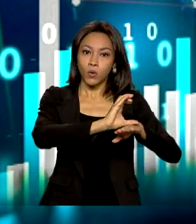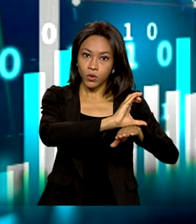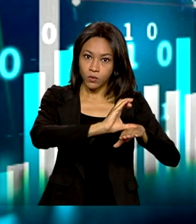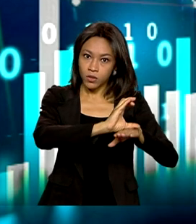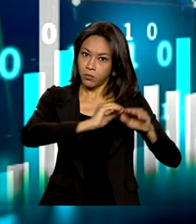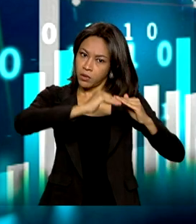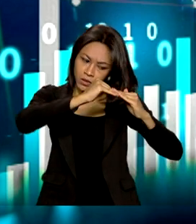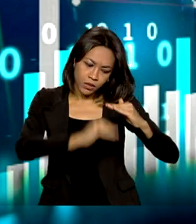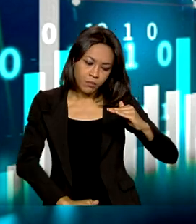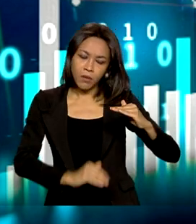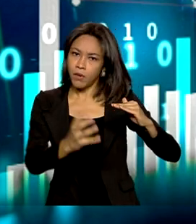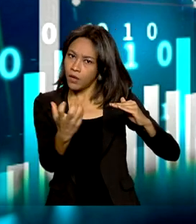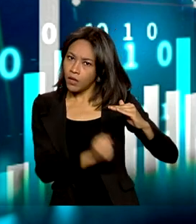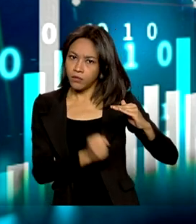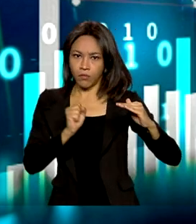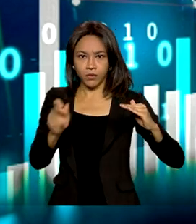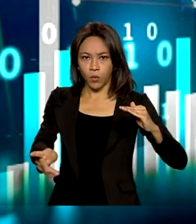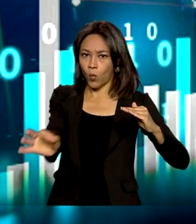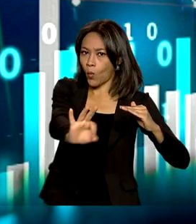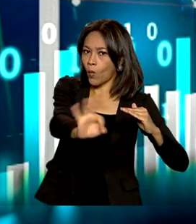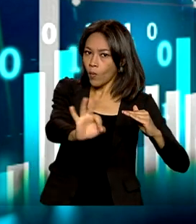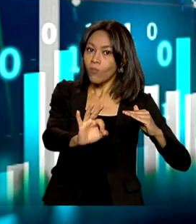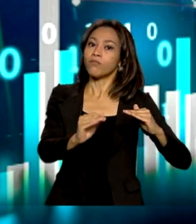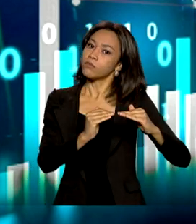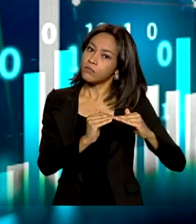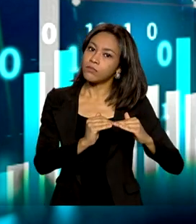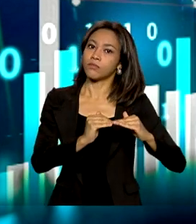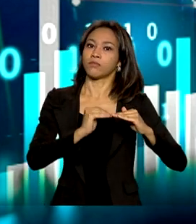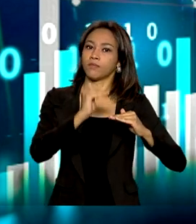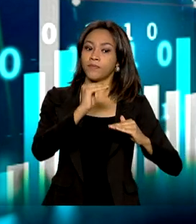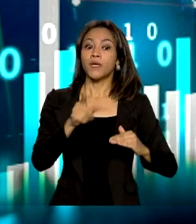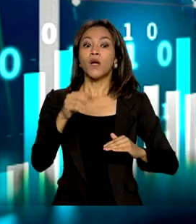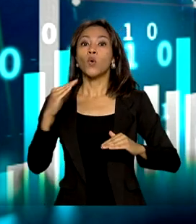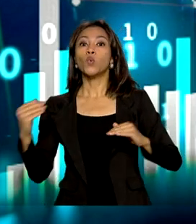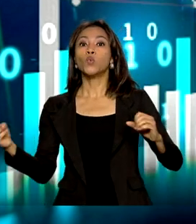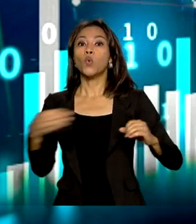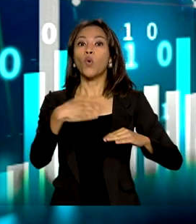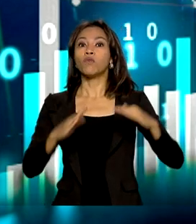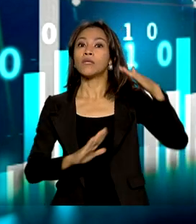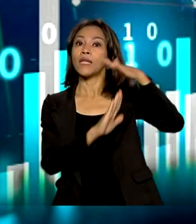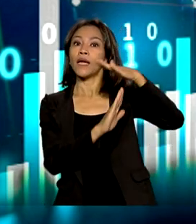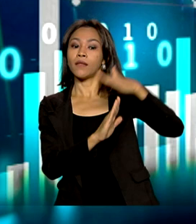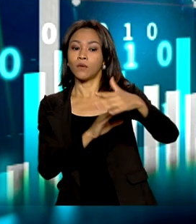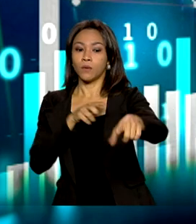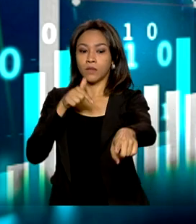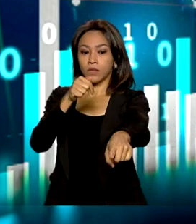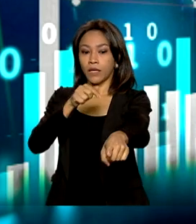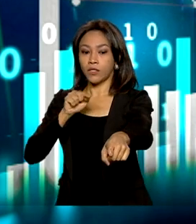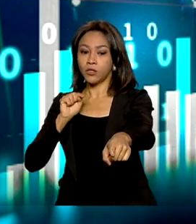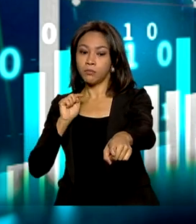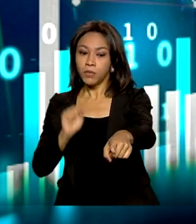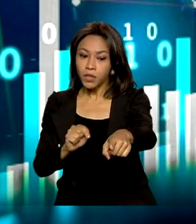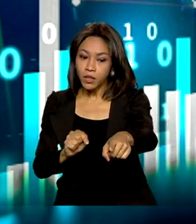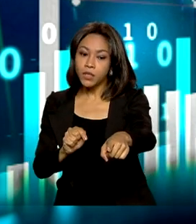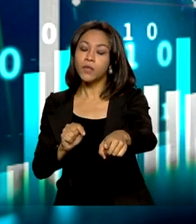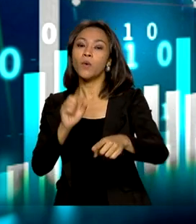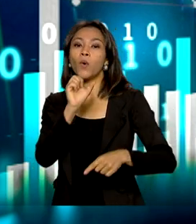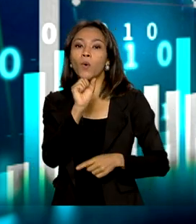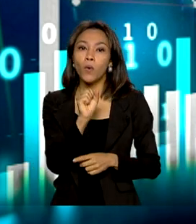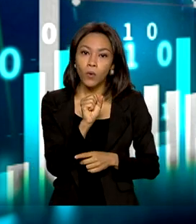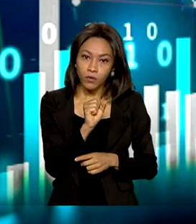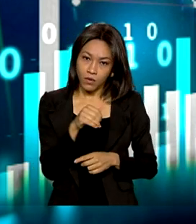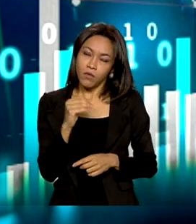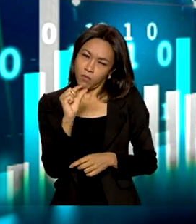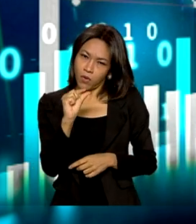receber menos que um salário mínimo. Ao mesmo tempo, foi estabelecido um novo valor para o teto, que era em torno de R 6.400, agora está em torno de R 7 mil,